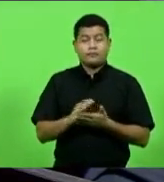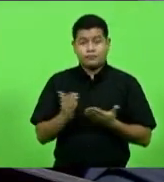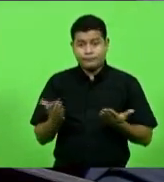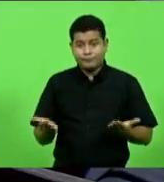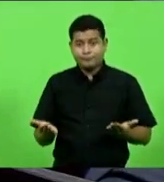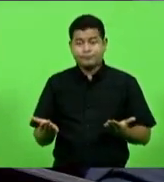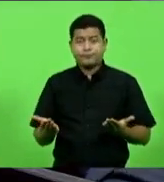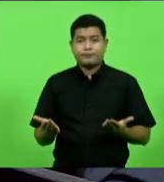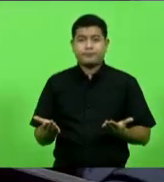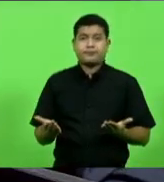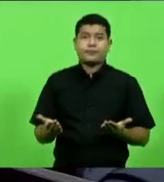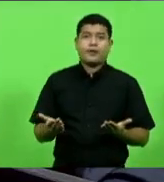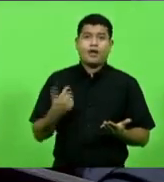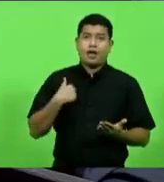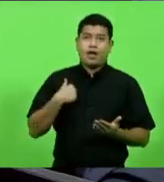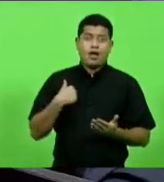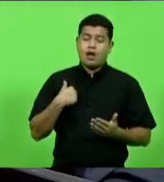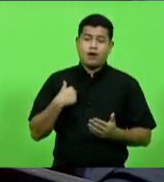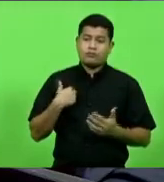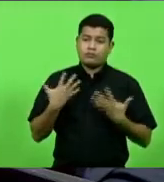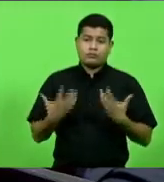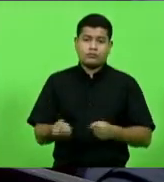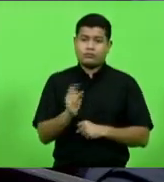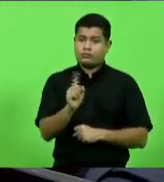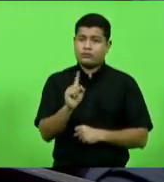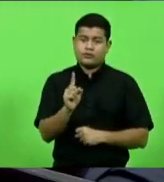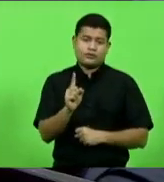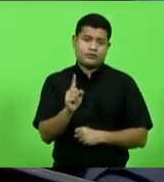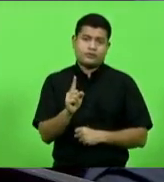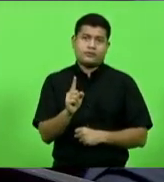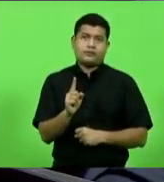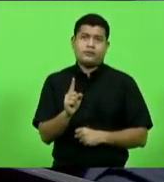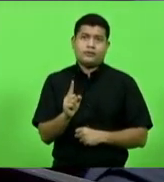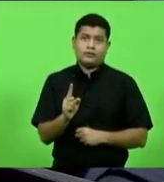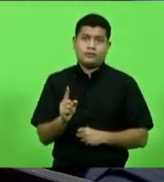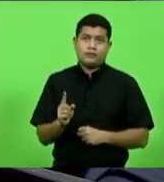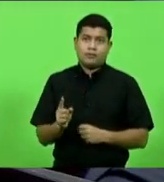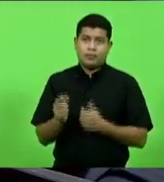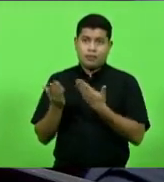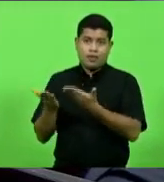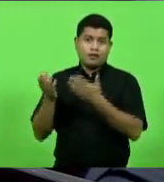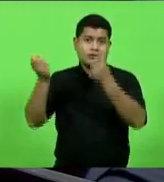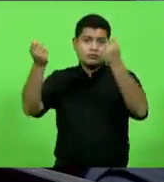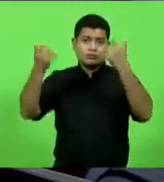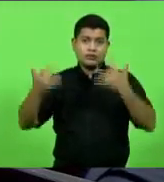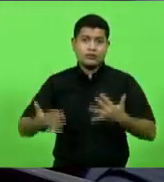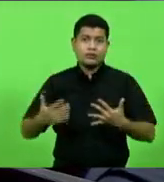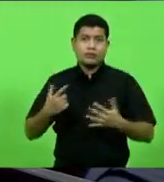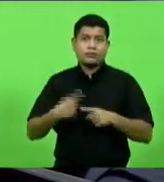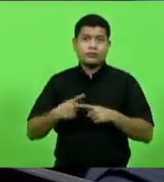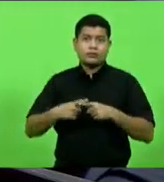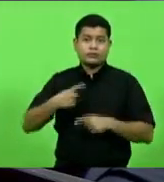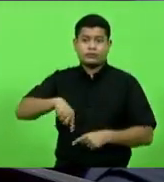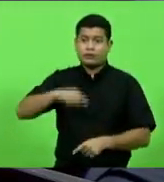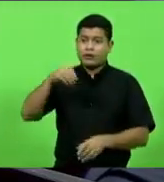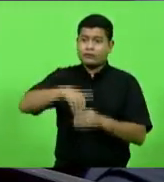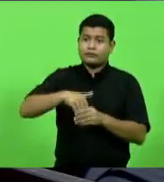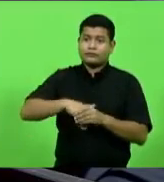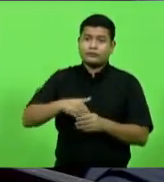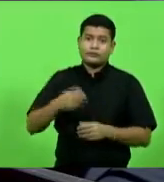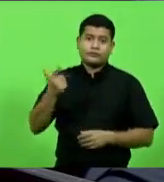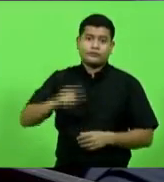e eu não aceito essa sua explicação, tanto que a gente está aqui votando pela segunda vez.